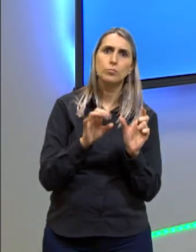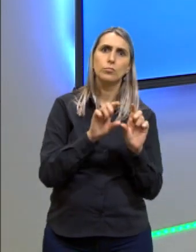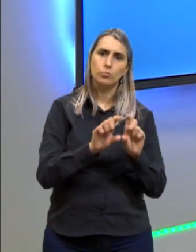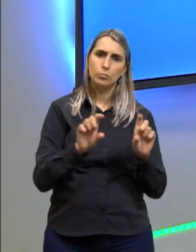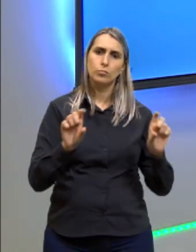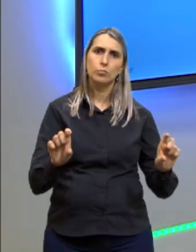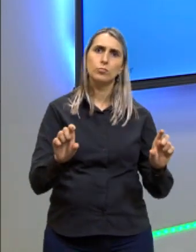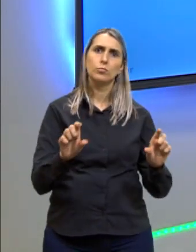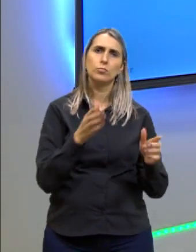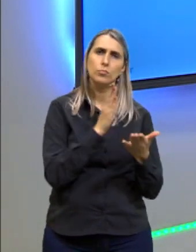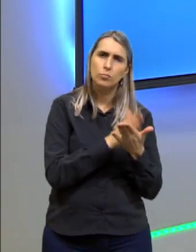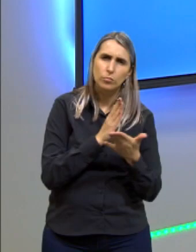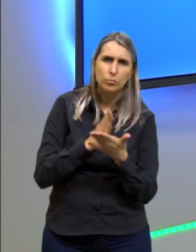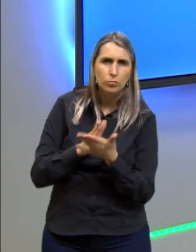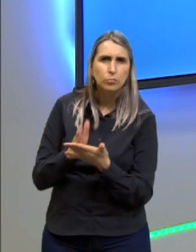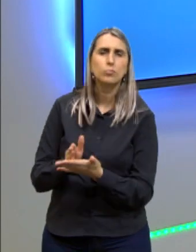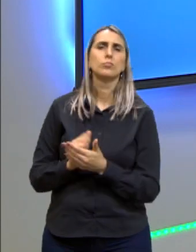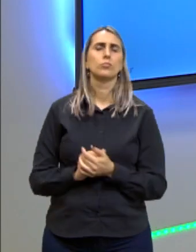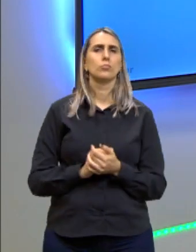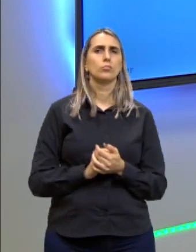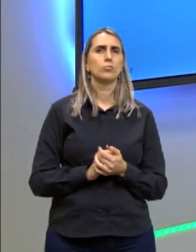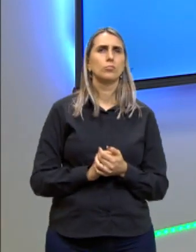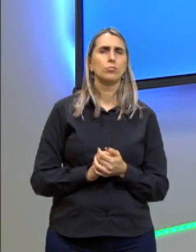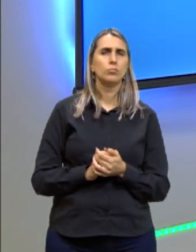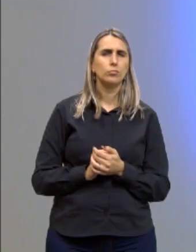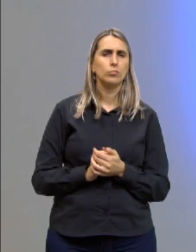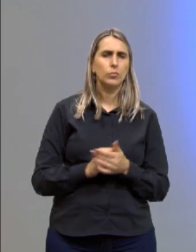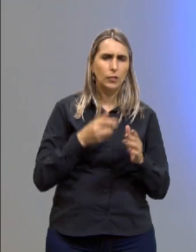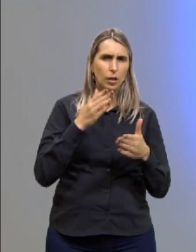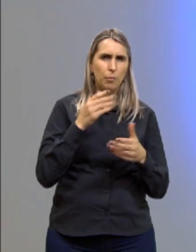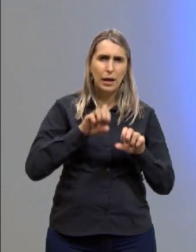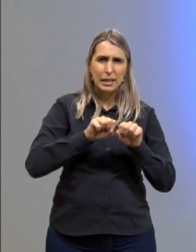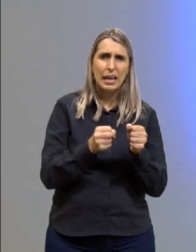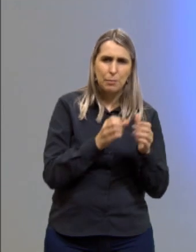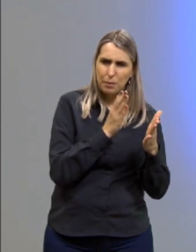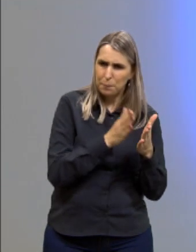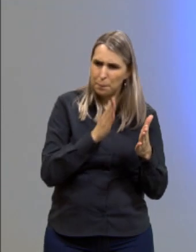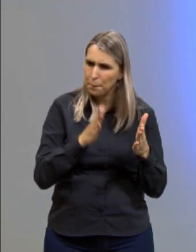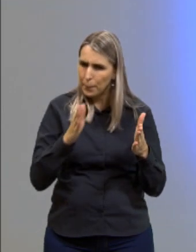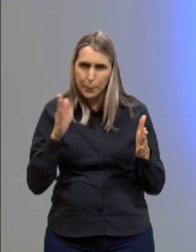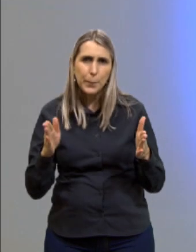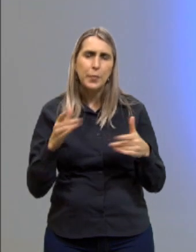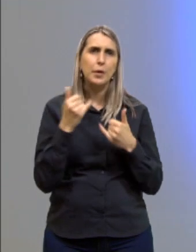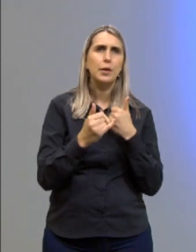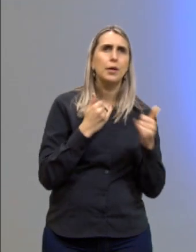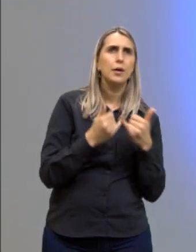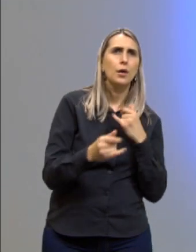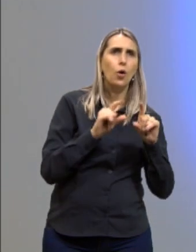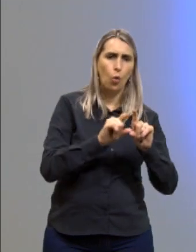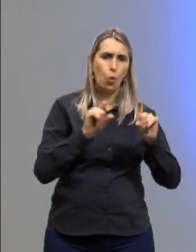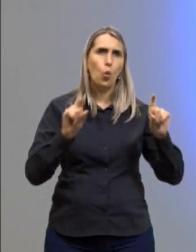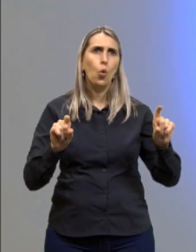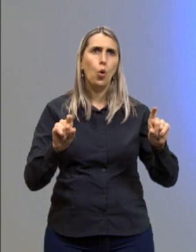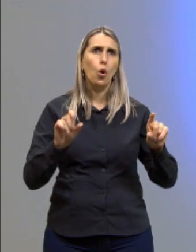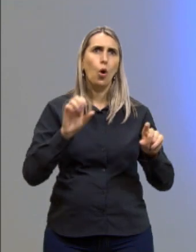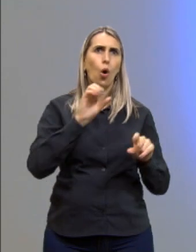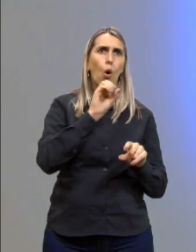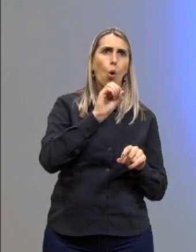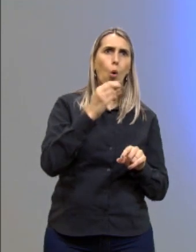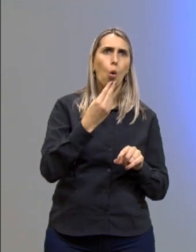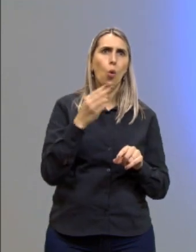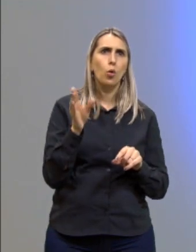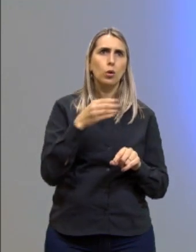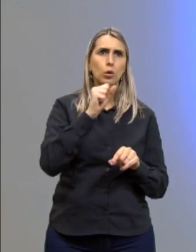fragmentados, ou seja, que dá para ver uma ruptura, por exemplo, nesse aqui, ou seja,